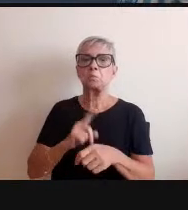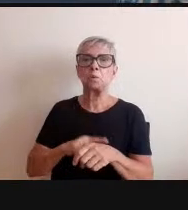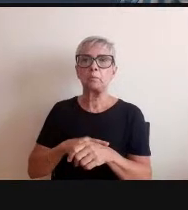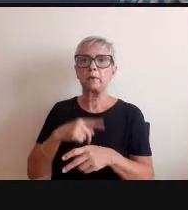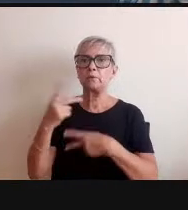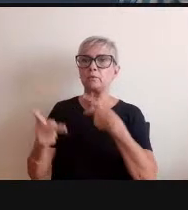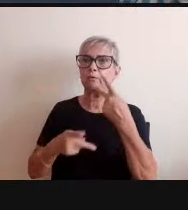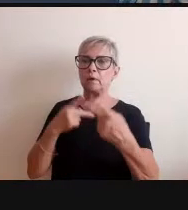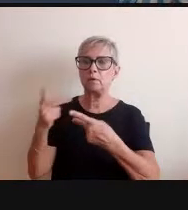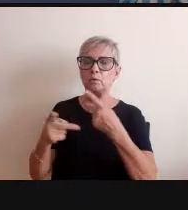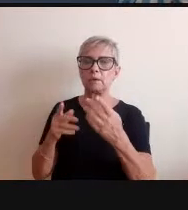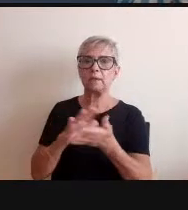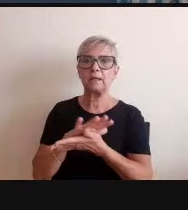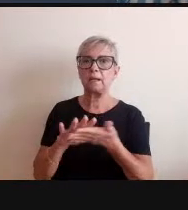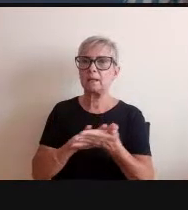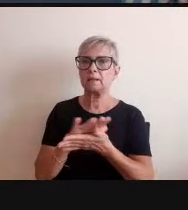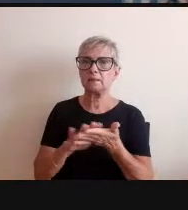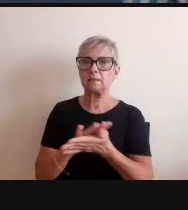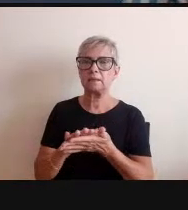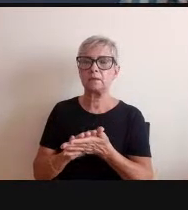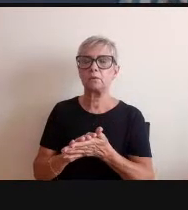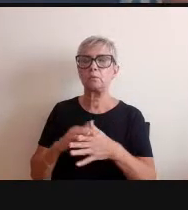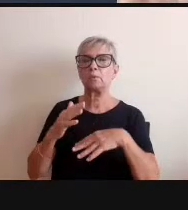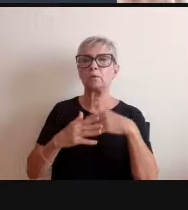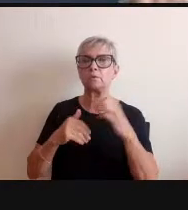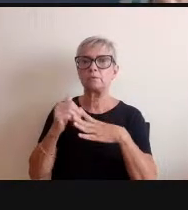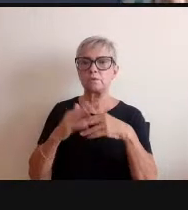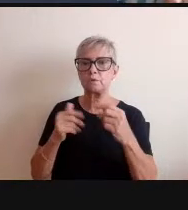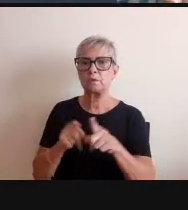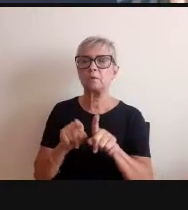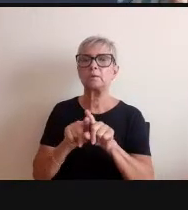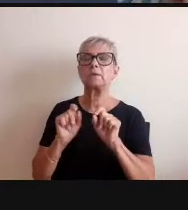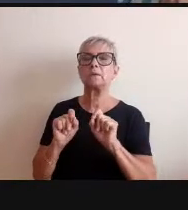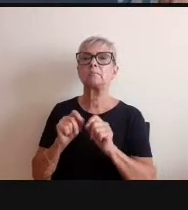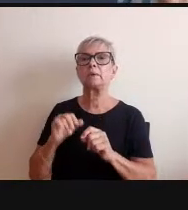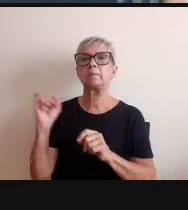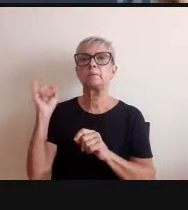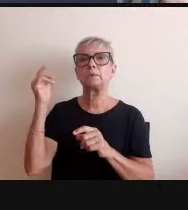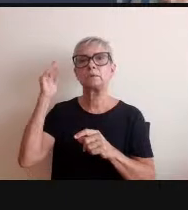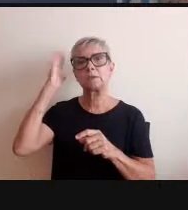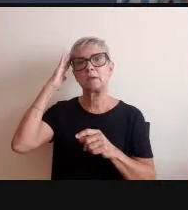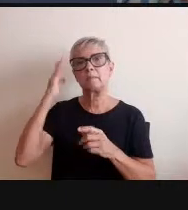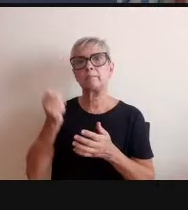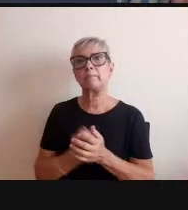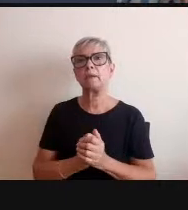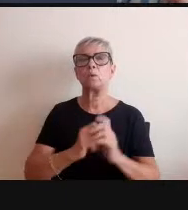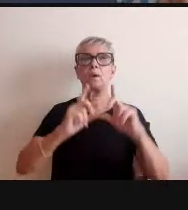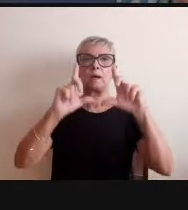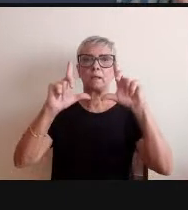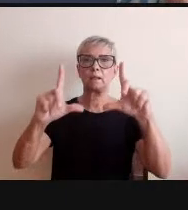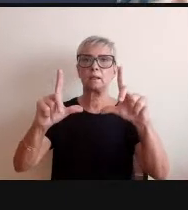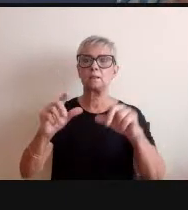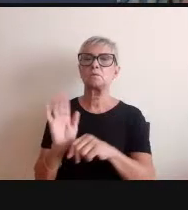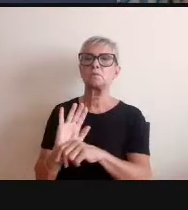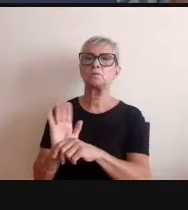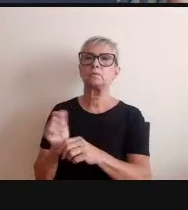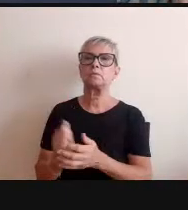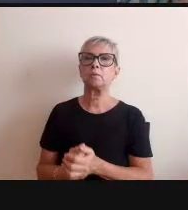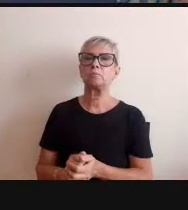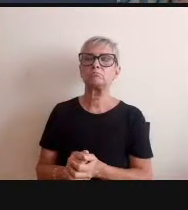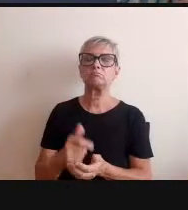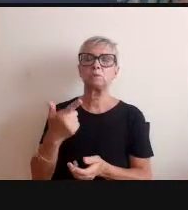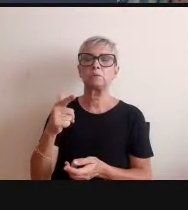fotógrafo do filme né e mais importante ainda do lado aqui nós estamos vendo o cartaz do filme quer dizer não há dúvida de que